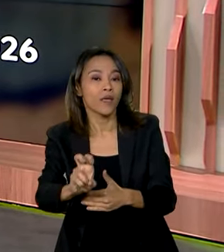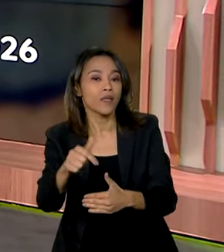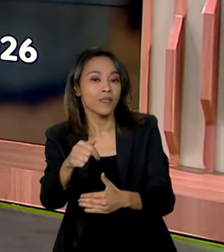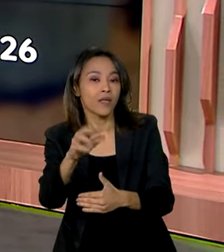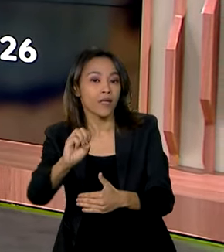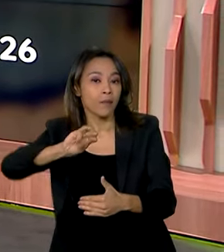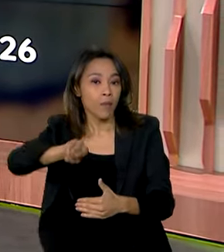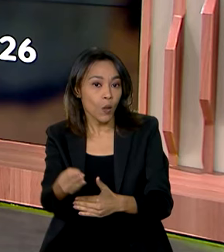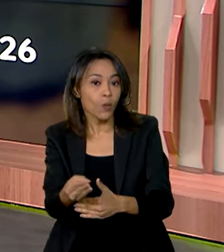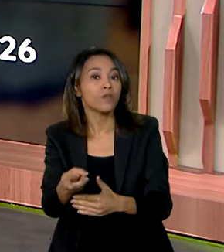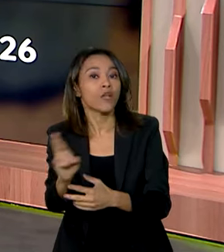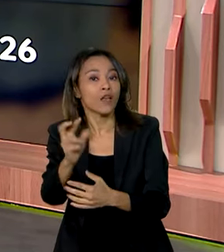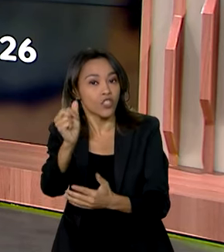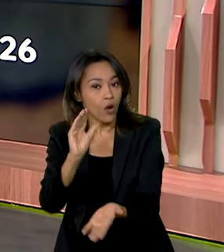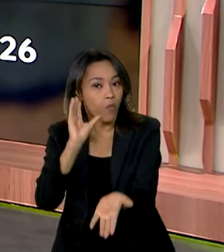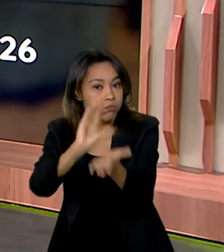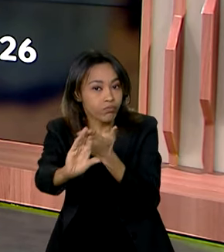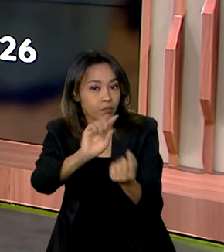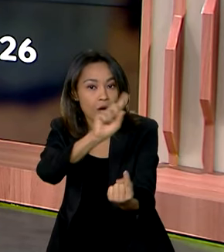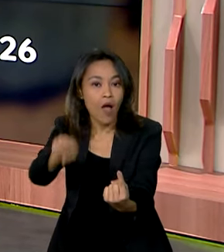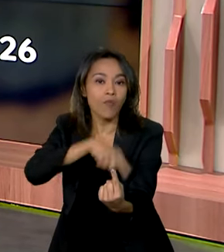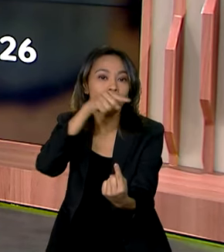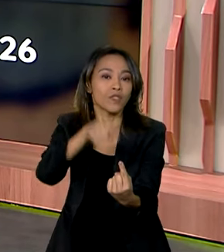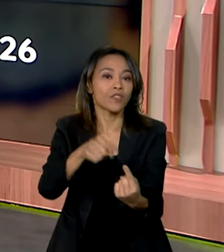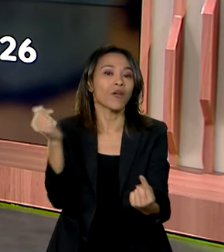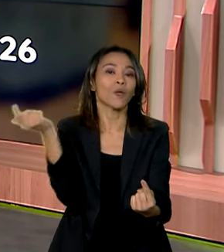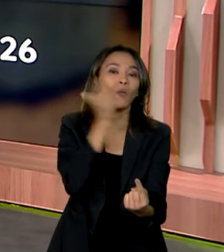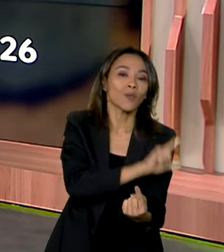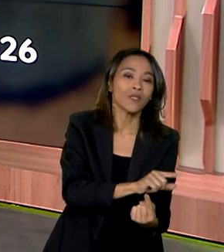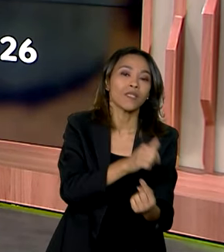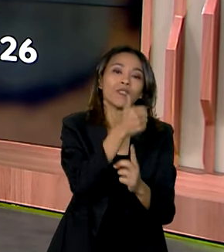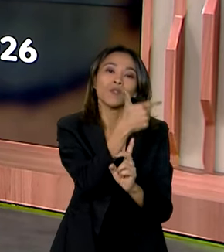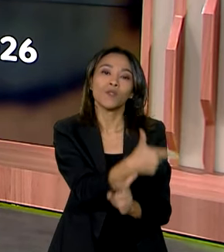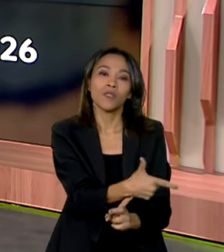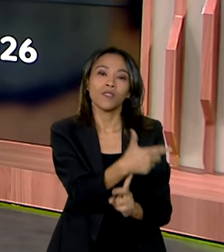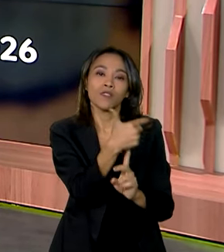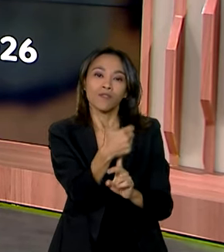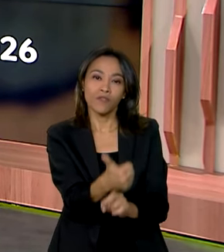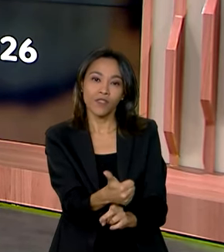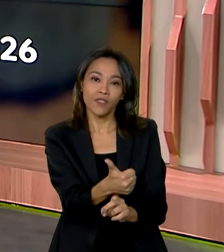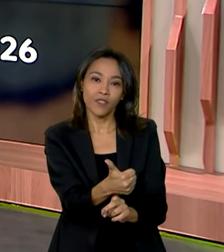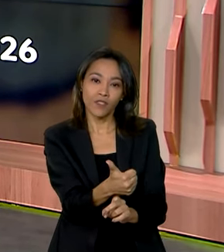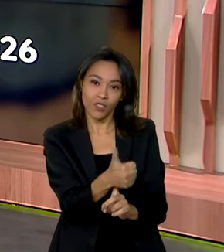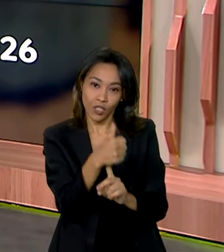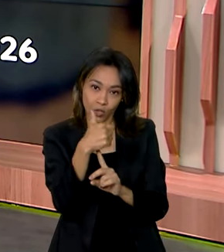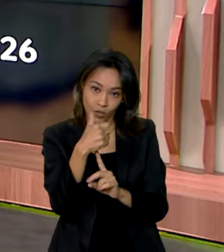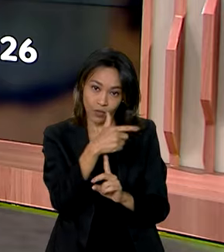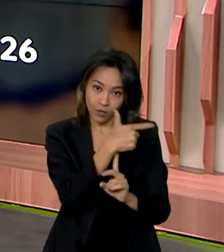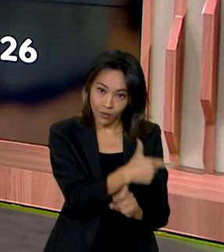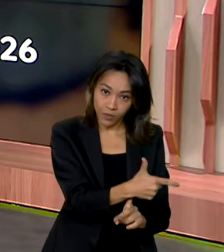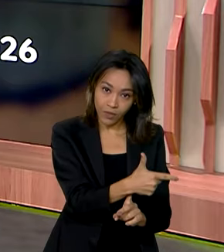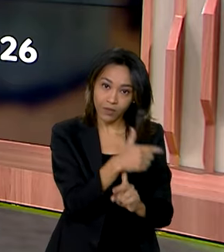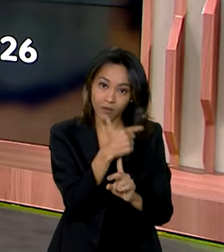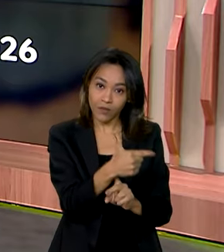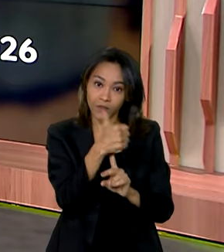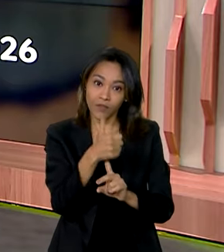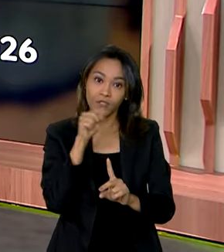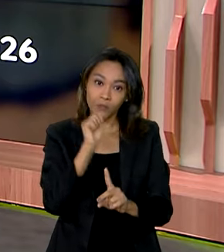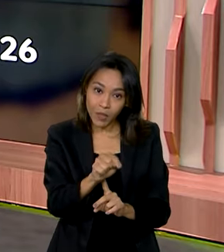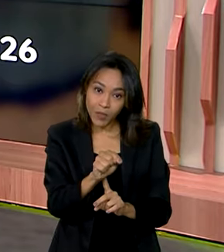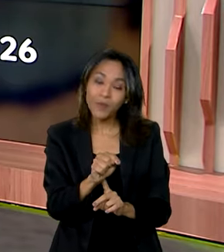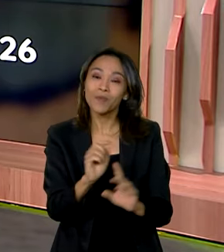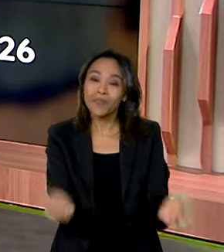de reais. E o objetivo é chegar a mais de 220 mil cisternas entregues até 2026.